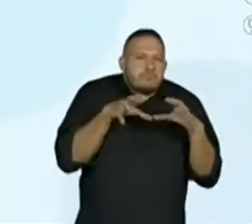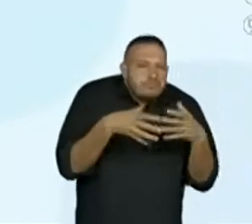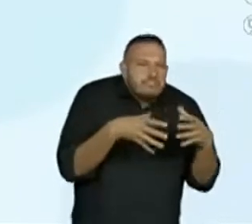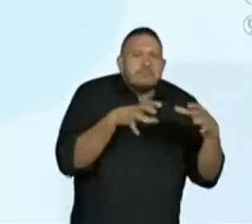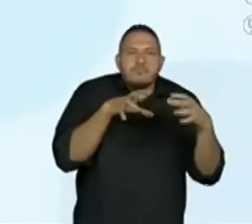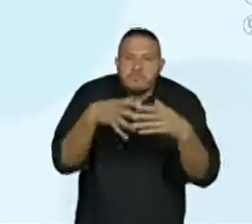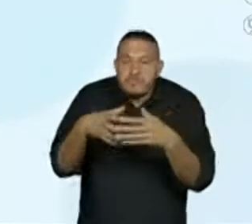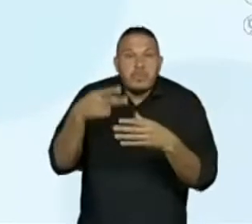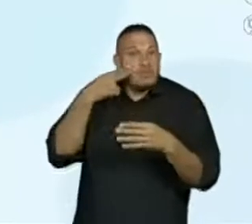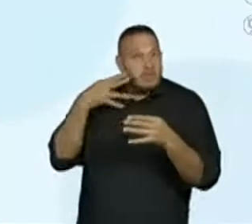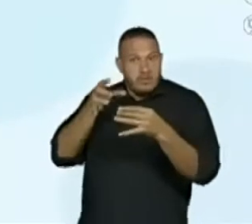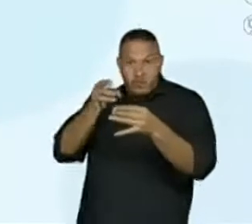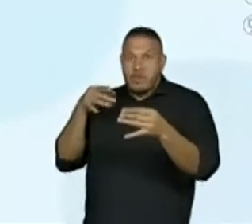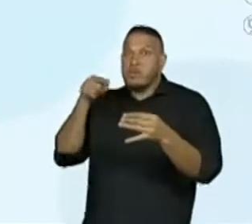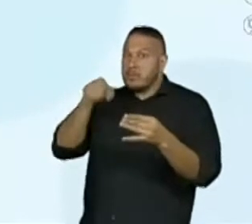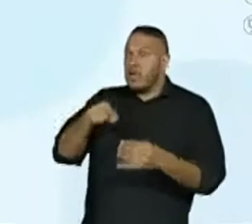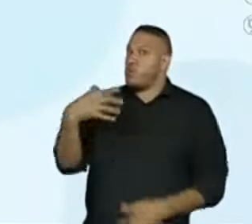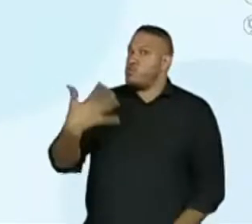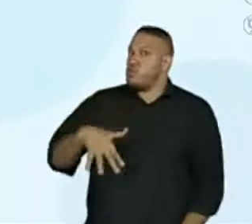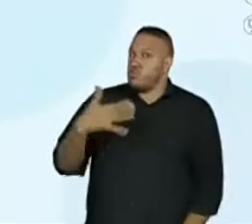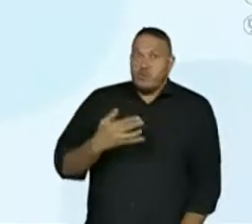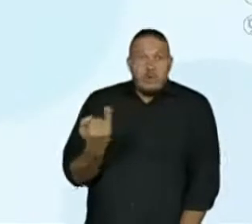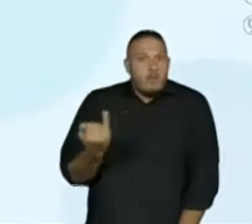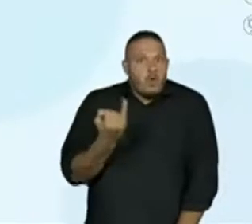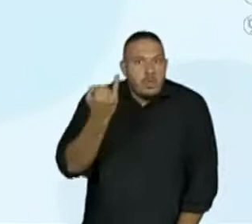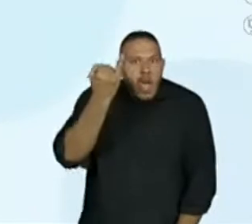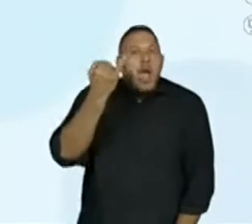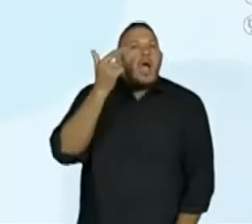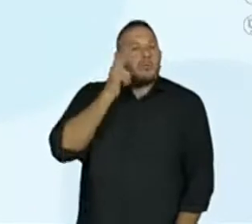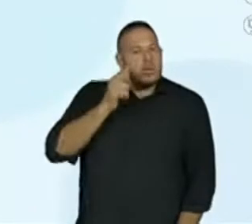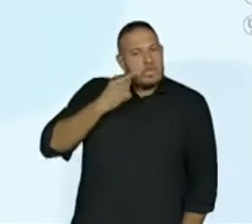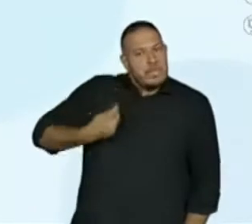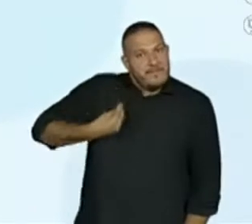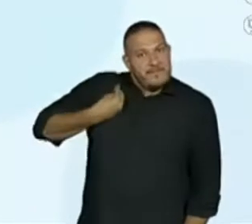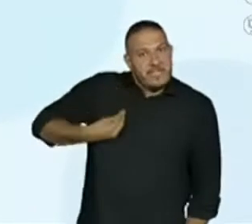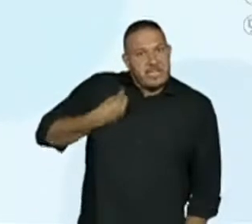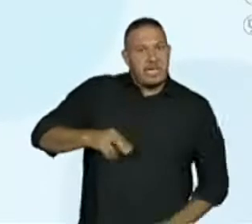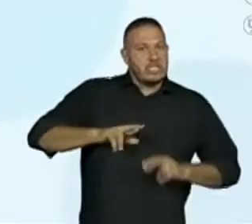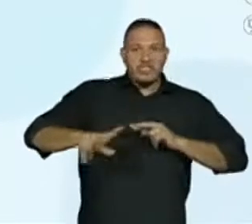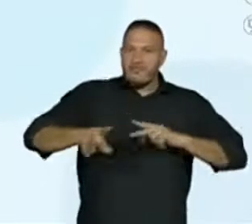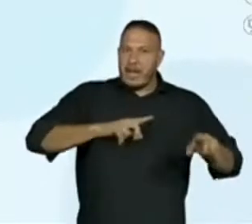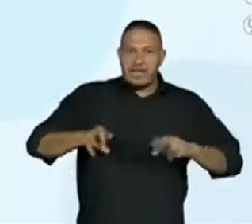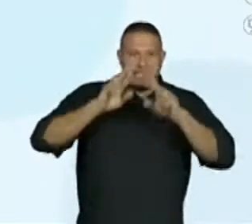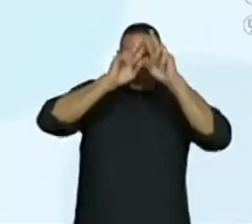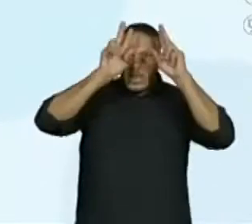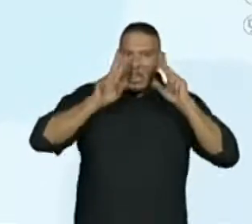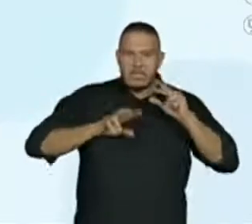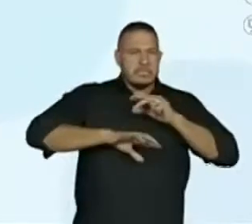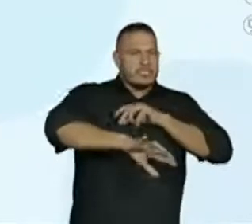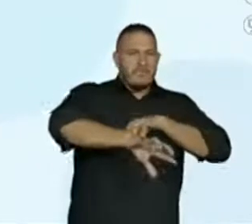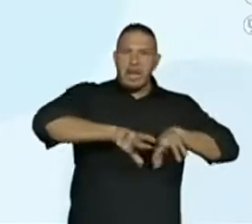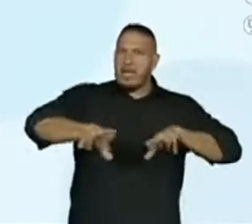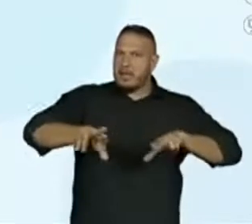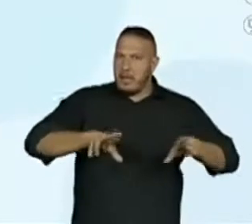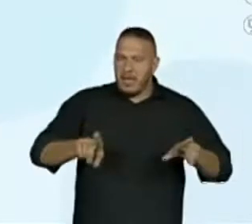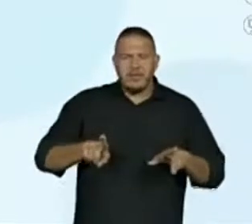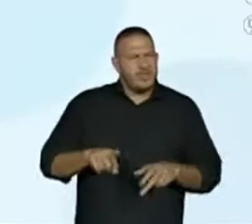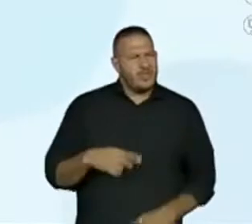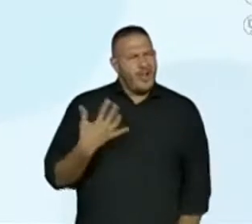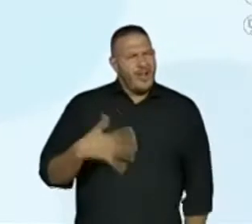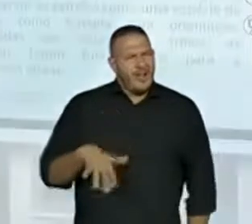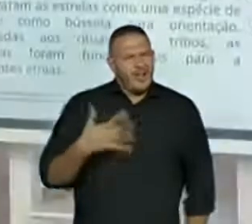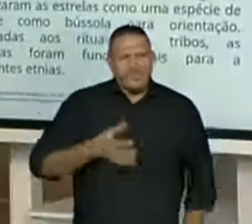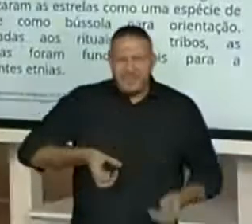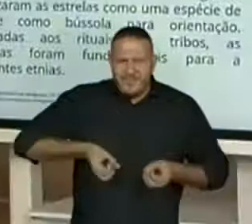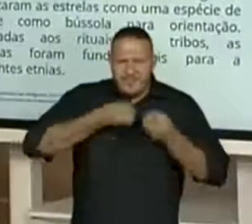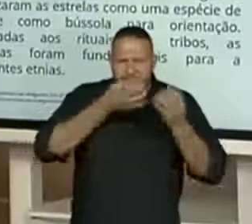foram fundamentais para a sobrevivência de diferentes etnias. Quantas informações temos